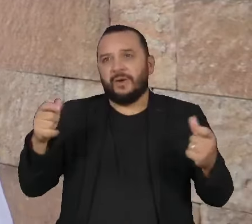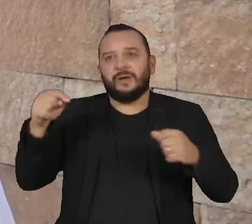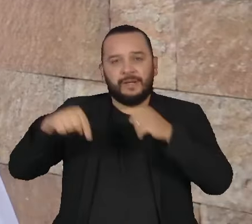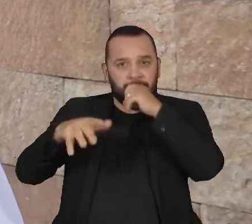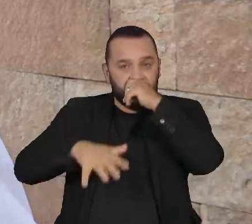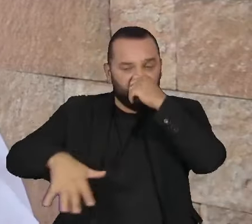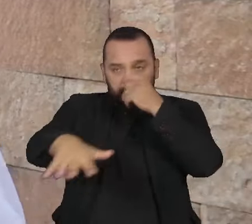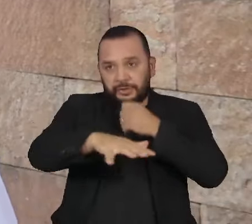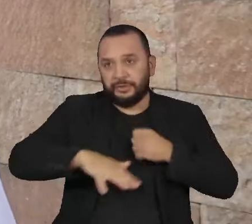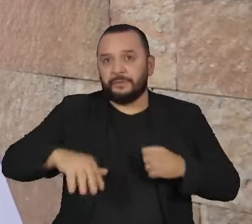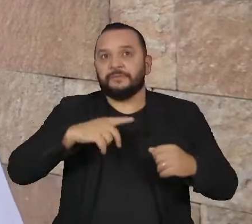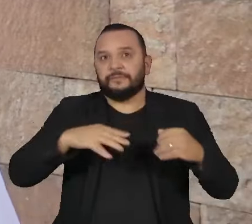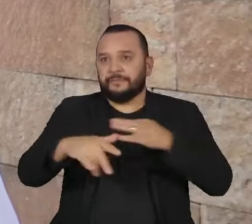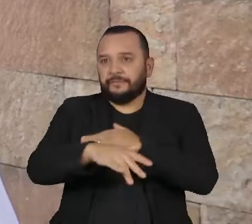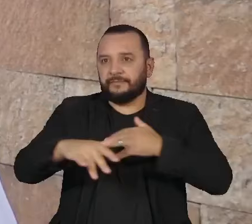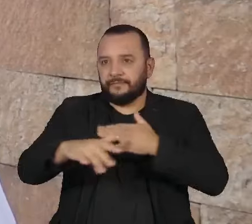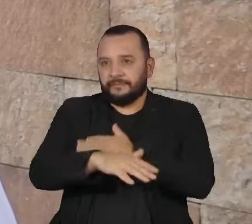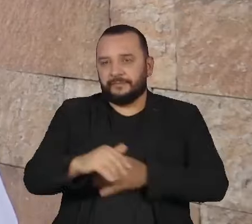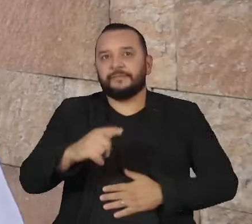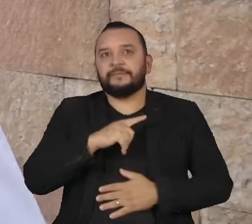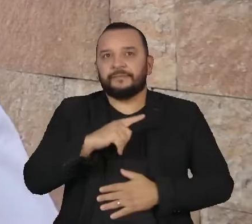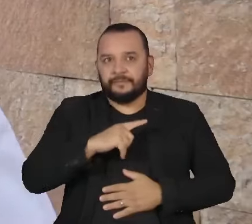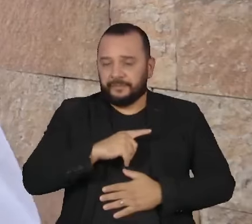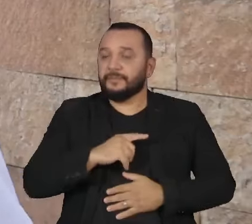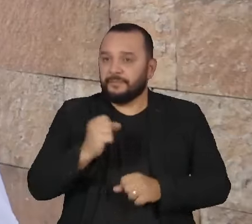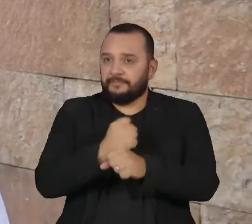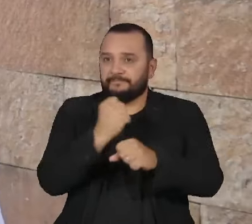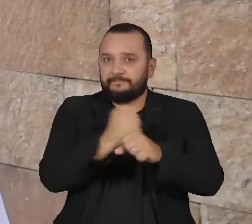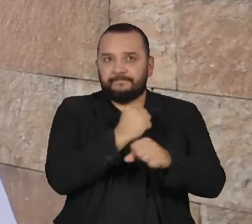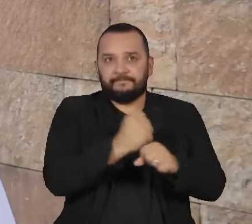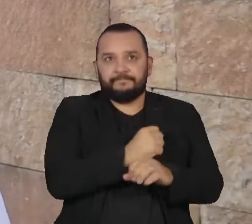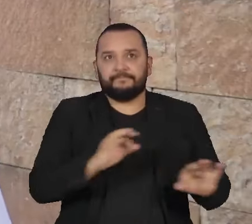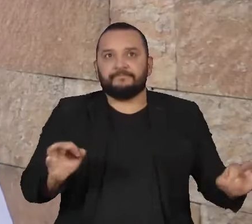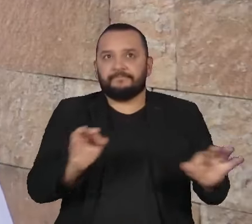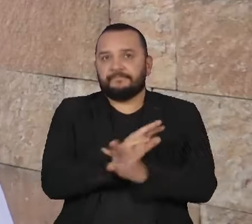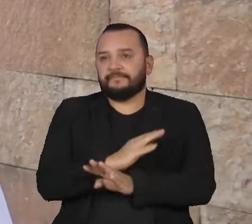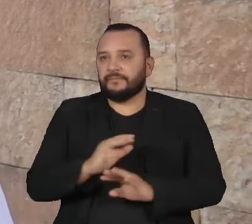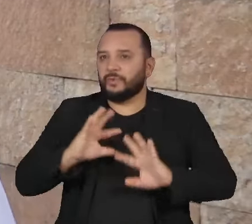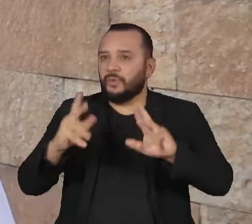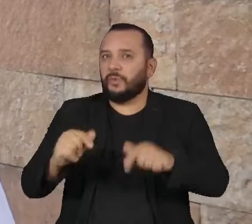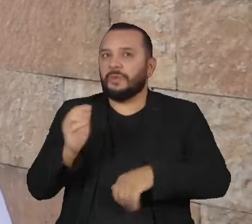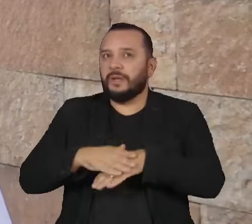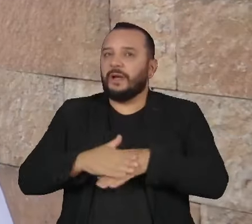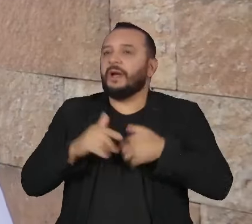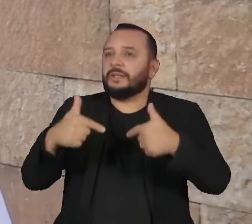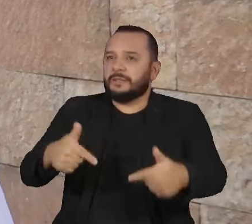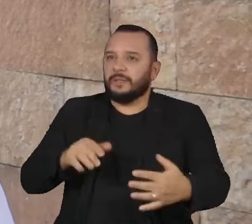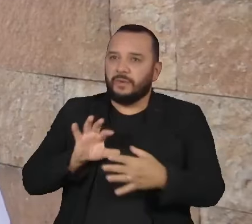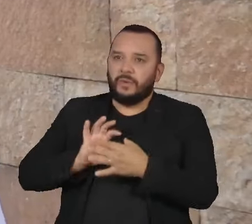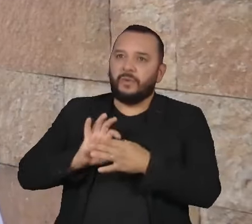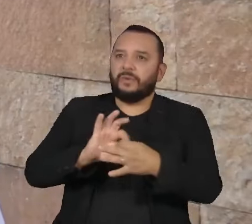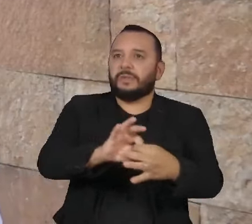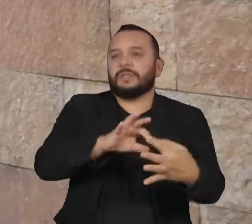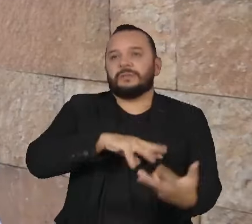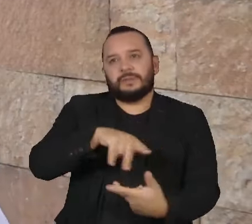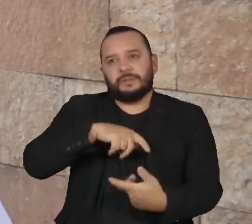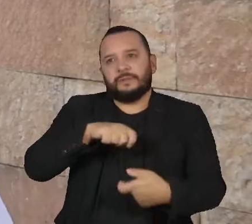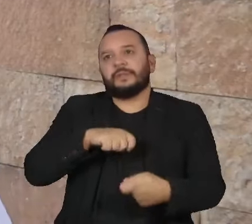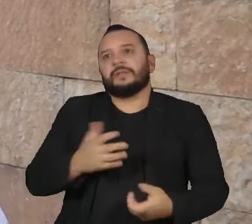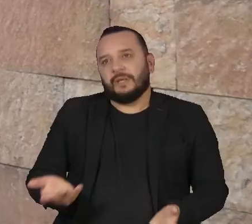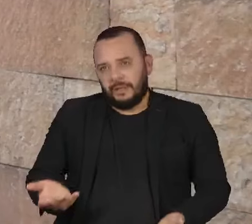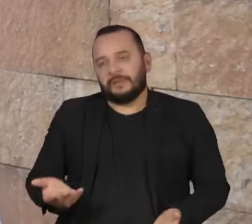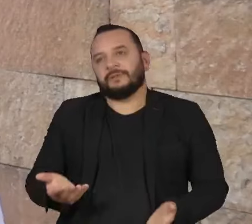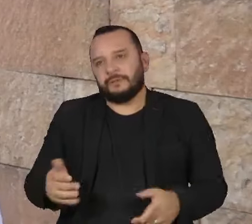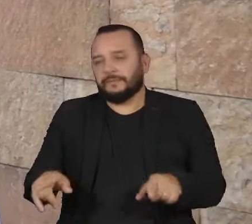aqui da região metropolitana. Devemos entregar nos próximos dias. E, obviamente, que todas as outras ações que fazem o contexto de sustentabilidade, quer